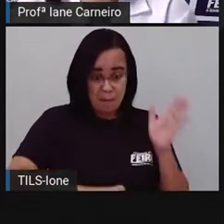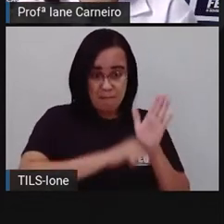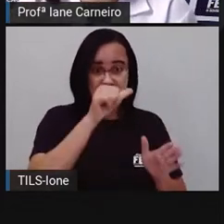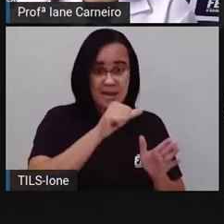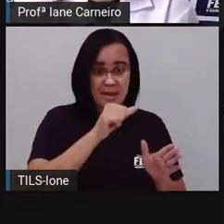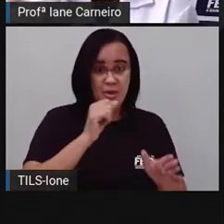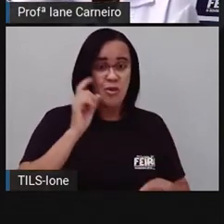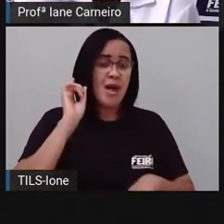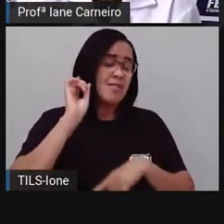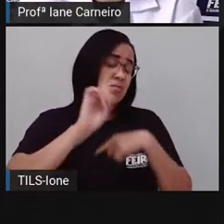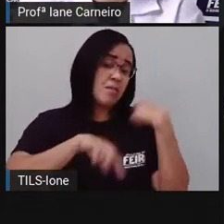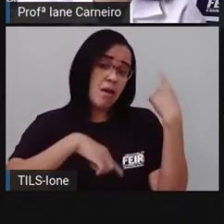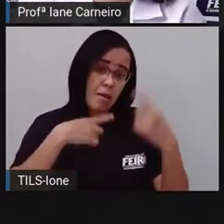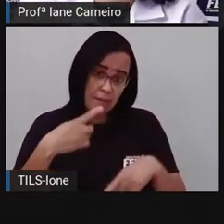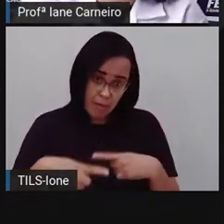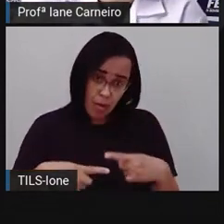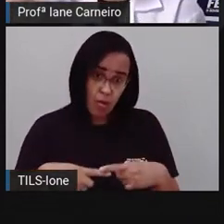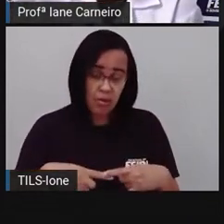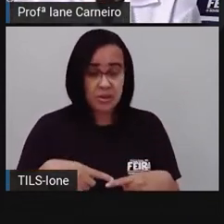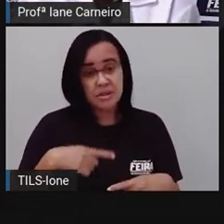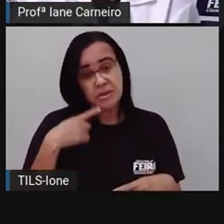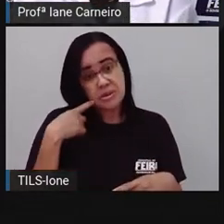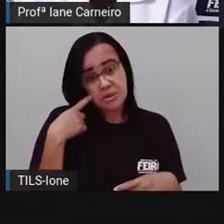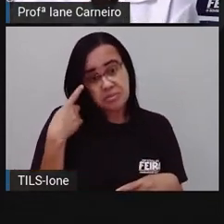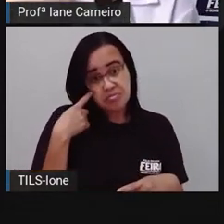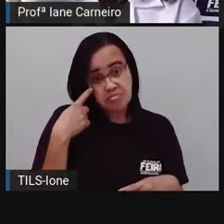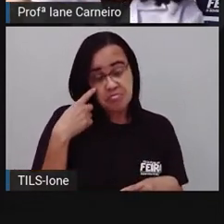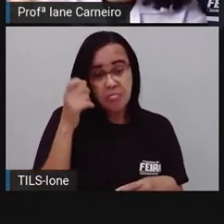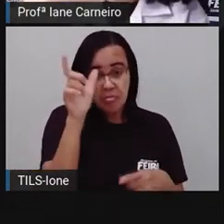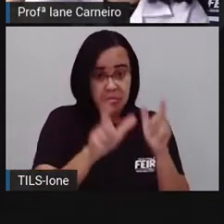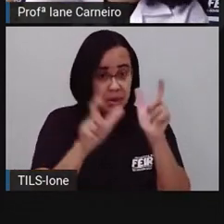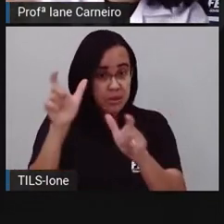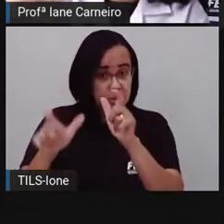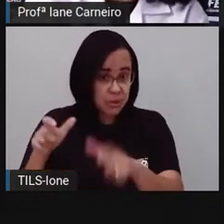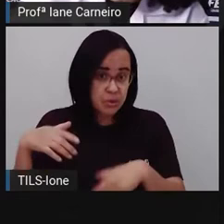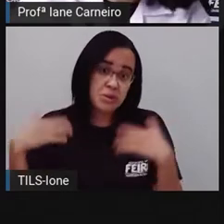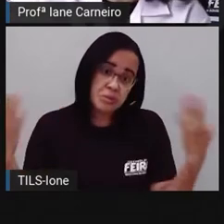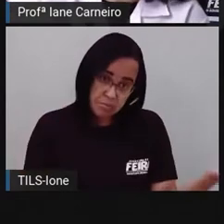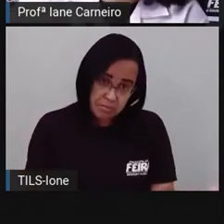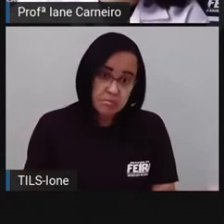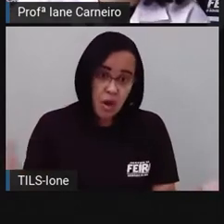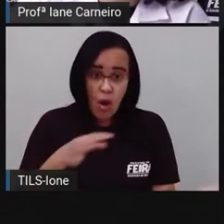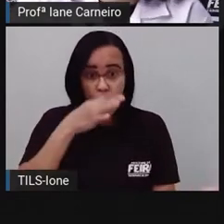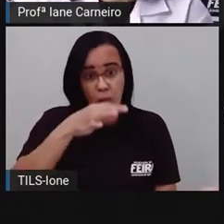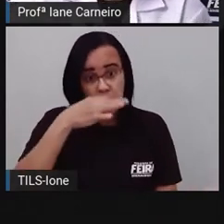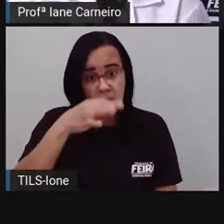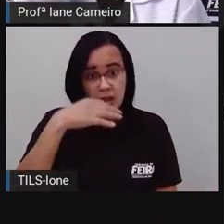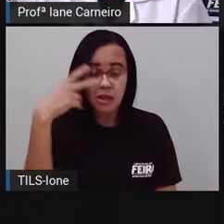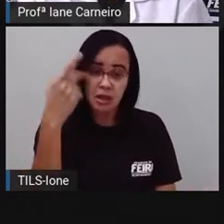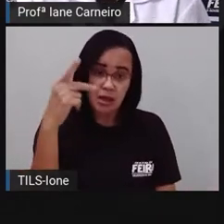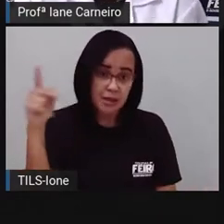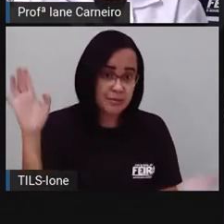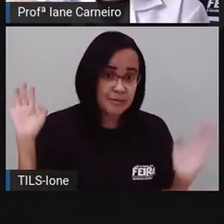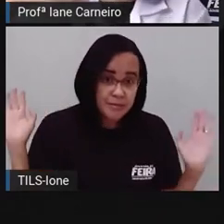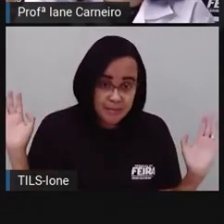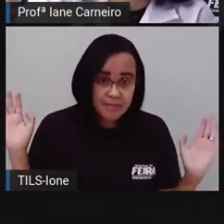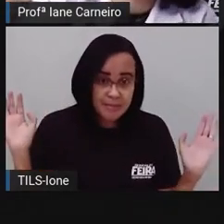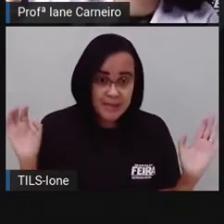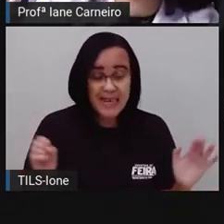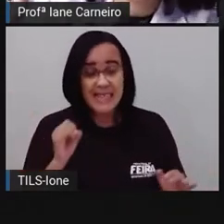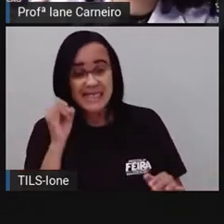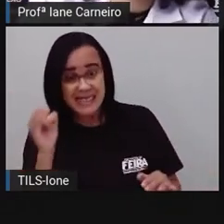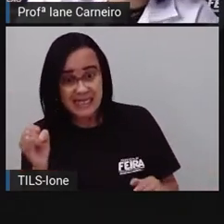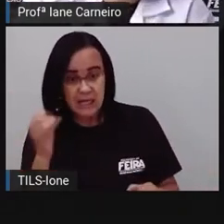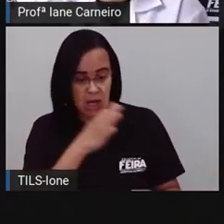agrada. Então, se a cor que ele mais gosta era o rosa, ele ia mesmo sair de rosa, ainda que os outros